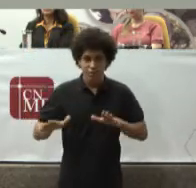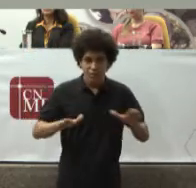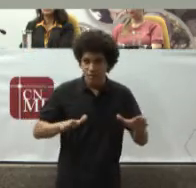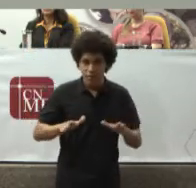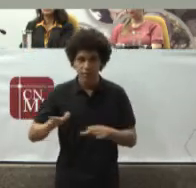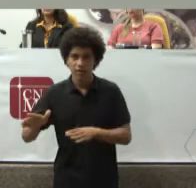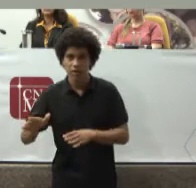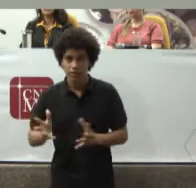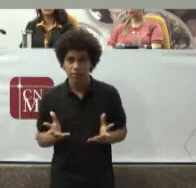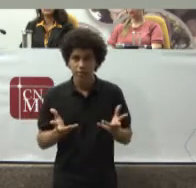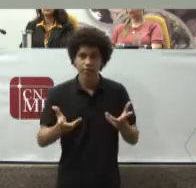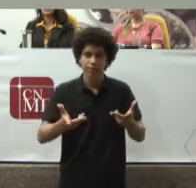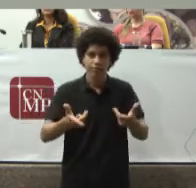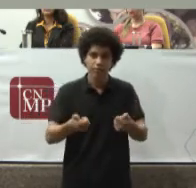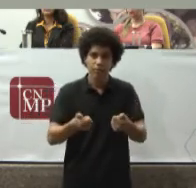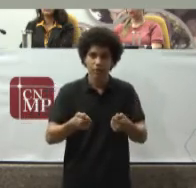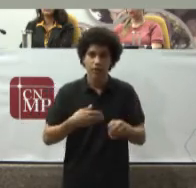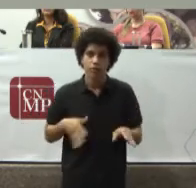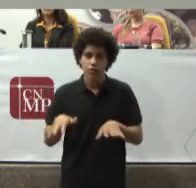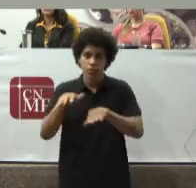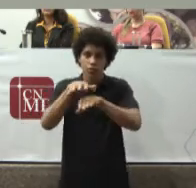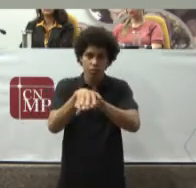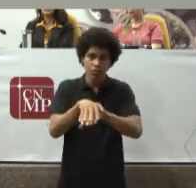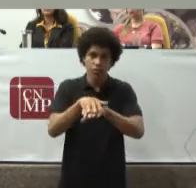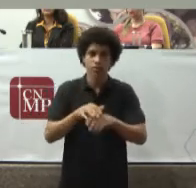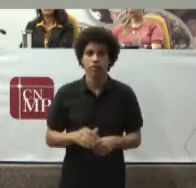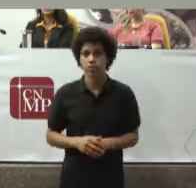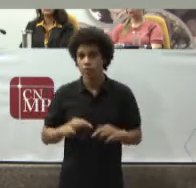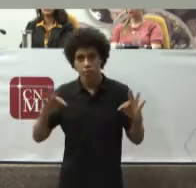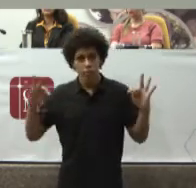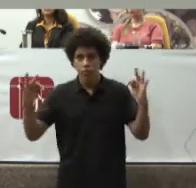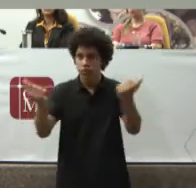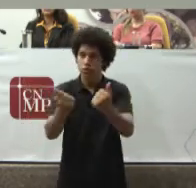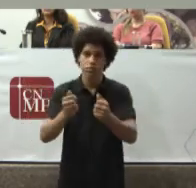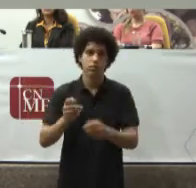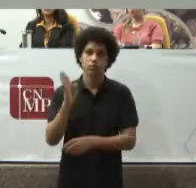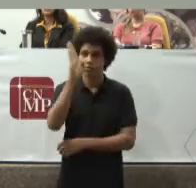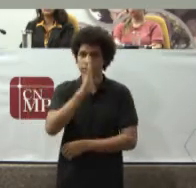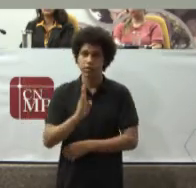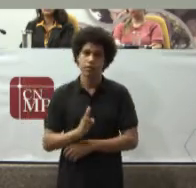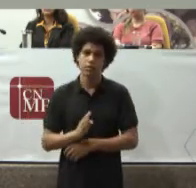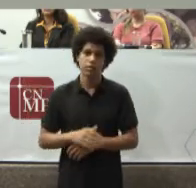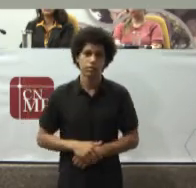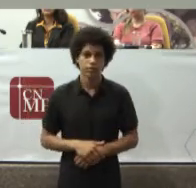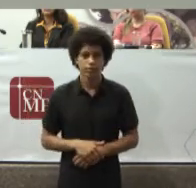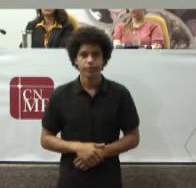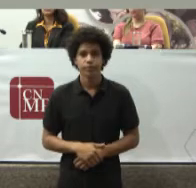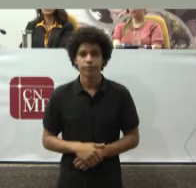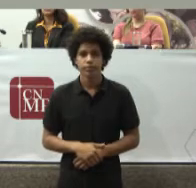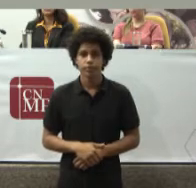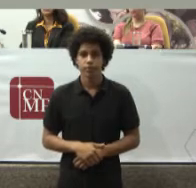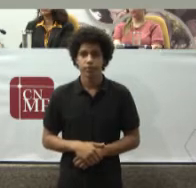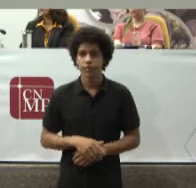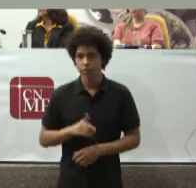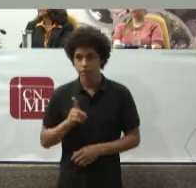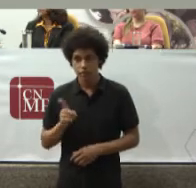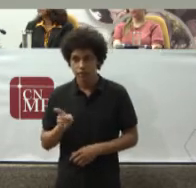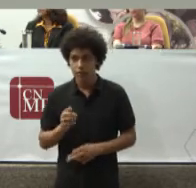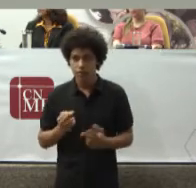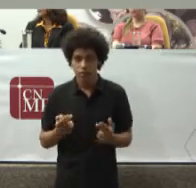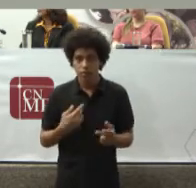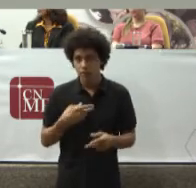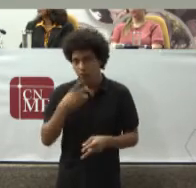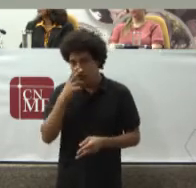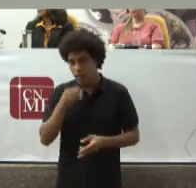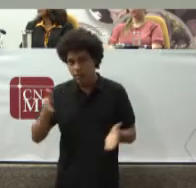De cobertura Para todos Os brasileiros E é nessa perspectiva Que me parece Que temos